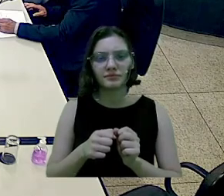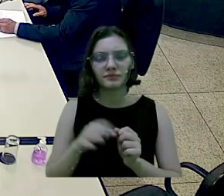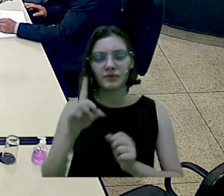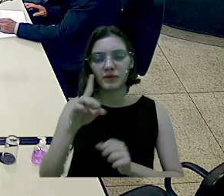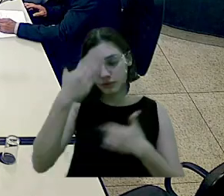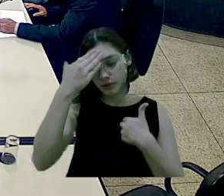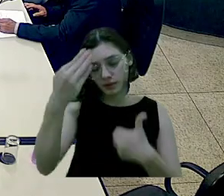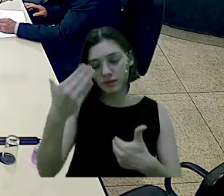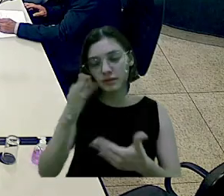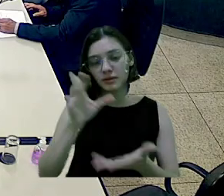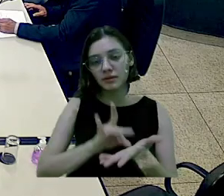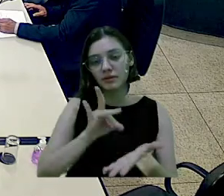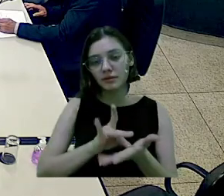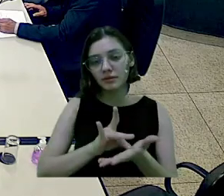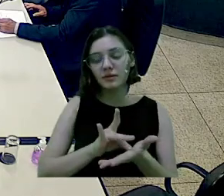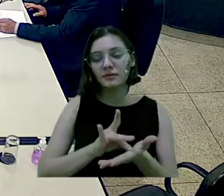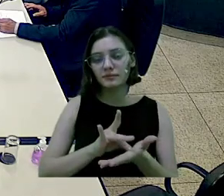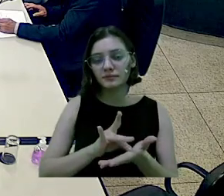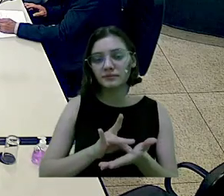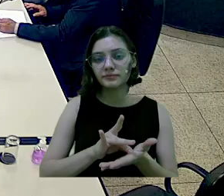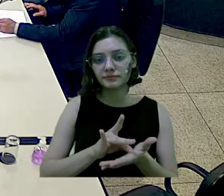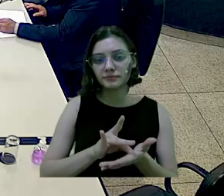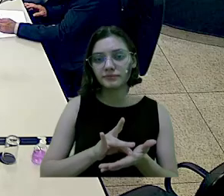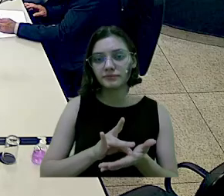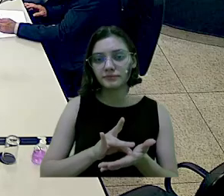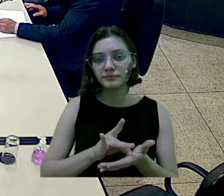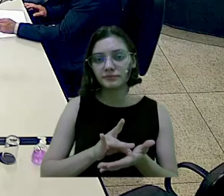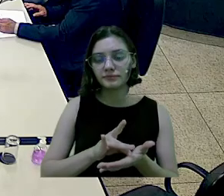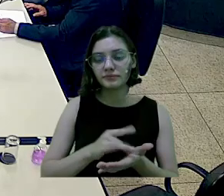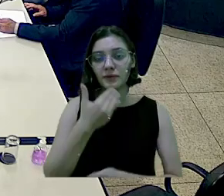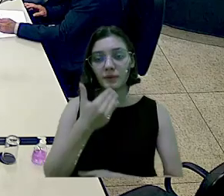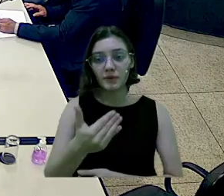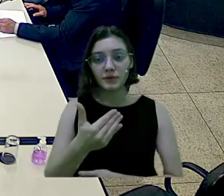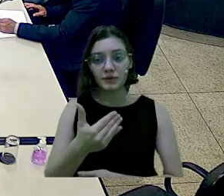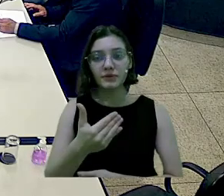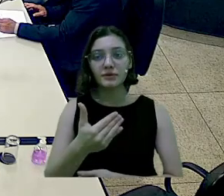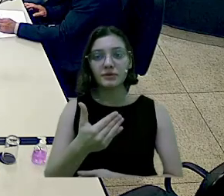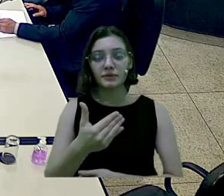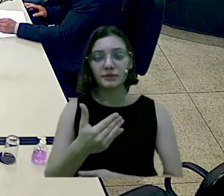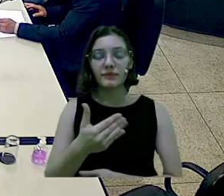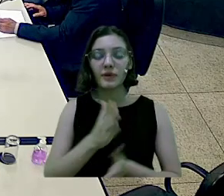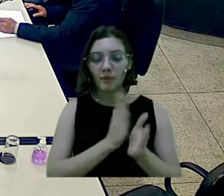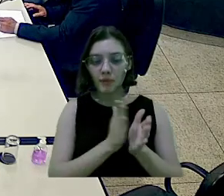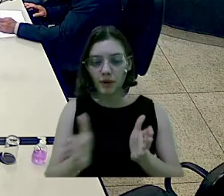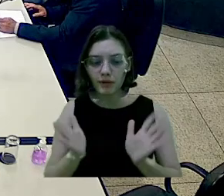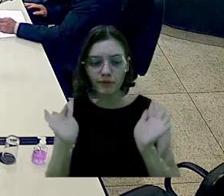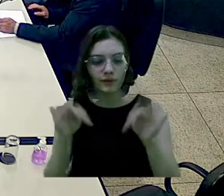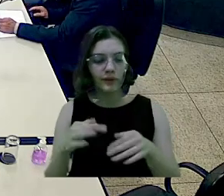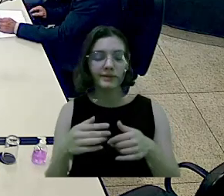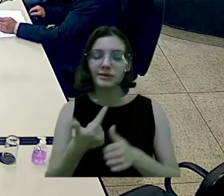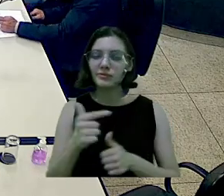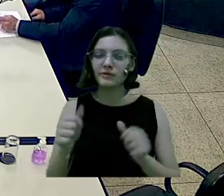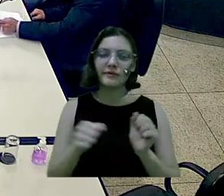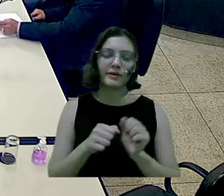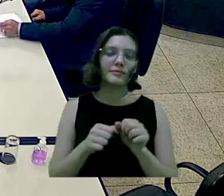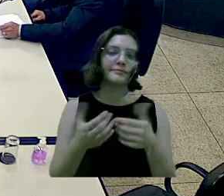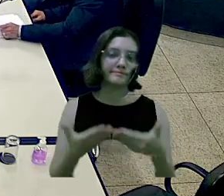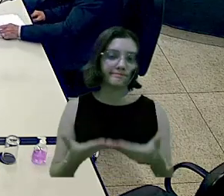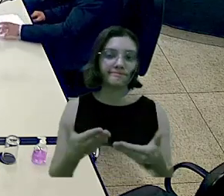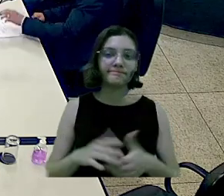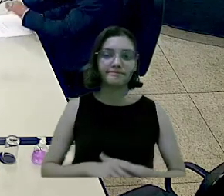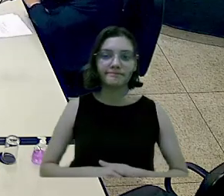só para agradecer aí, do Juca ter, eu pedi para ele não deixar acabar o mandato sem fazer isso aí, pelo amor de Deus.